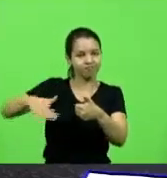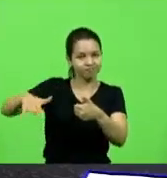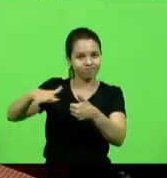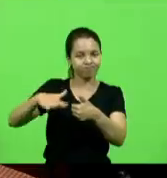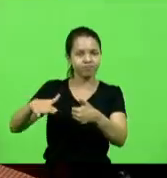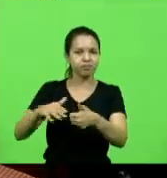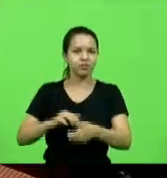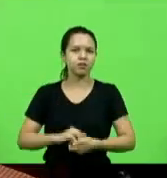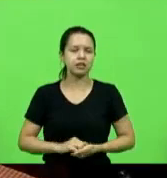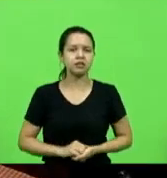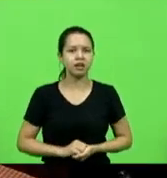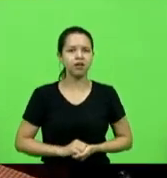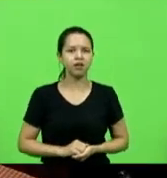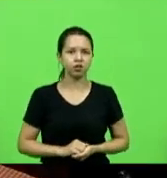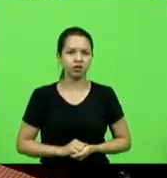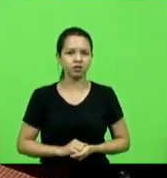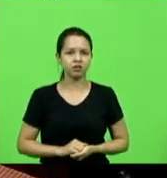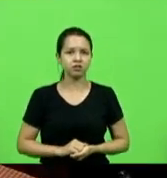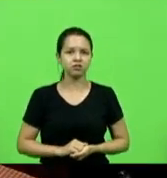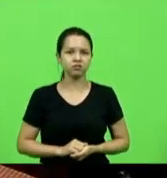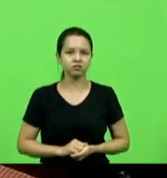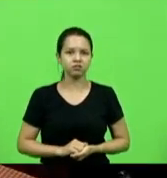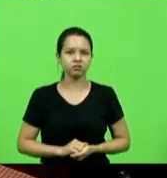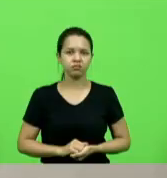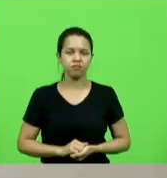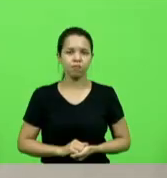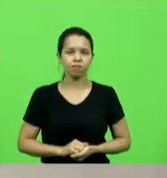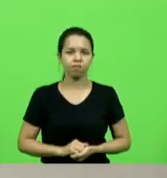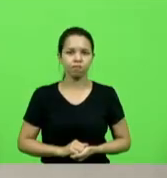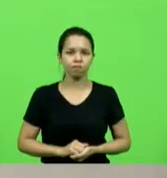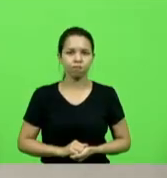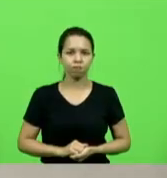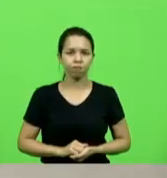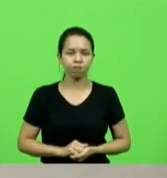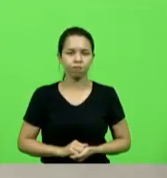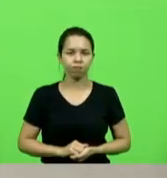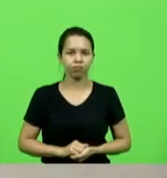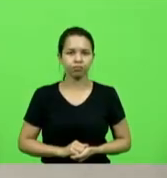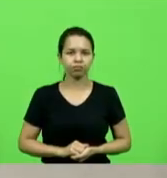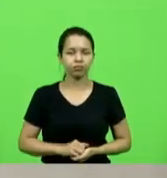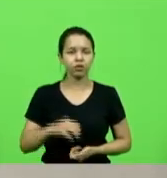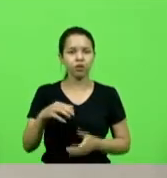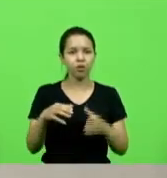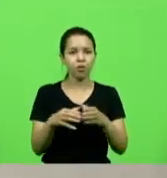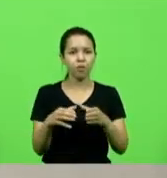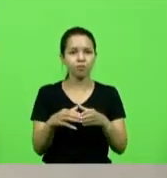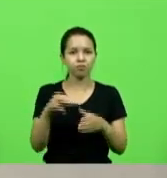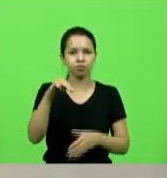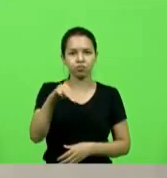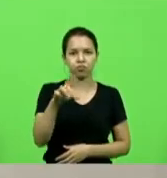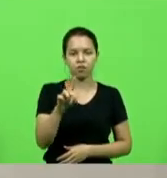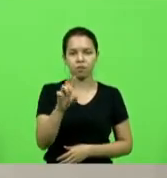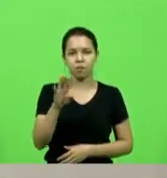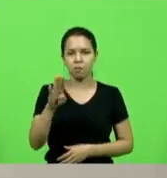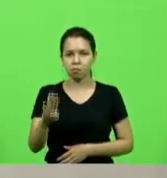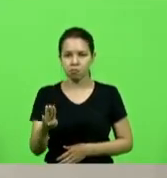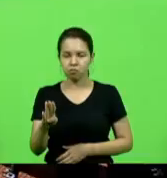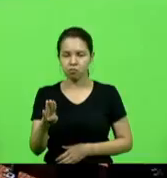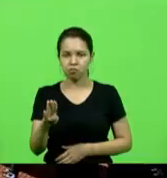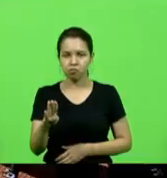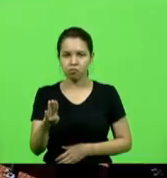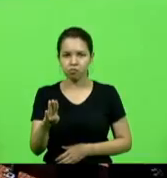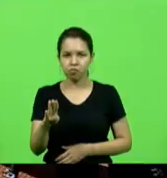obrigado deputado bloco mdb partido novo por 15 minutos